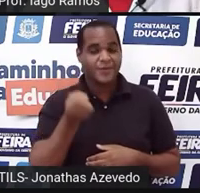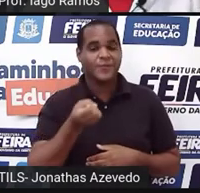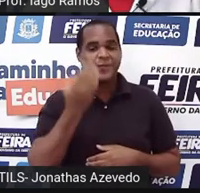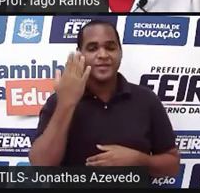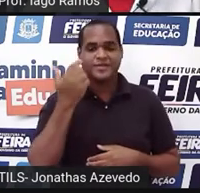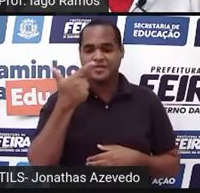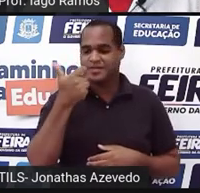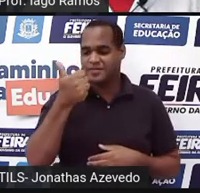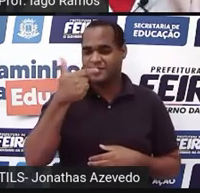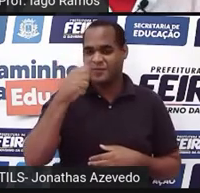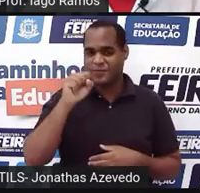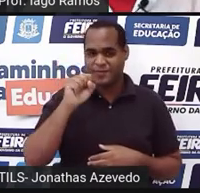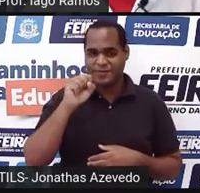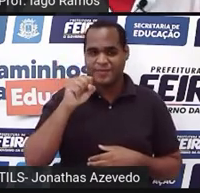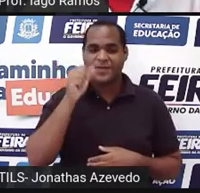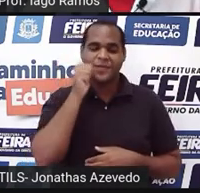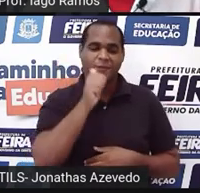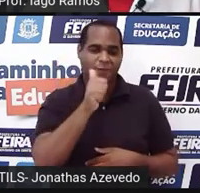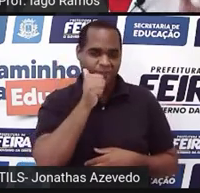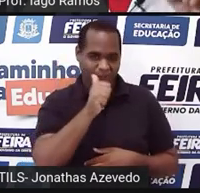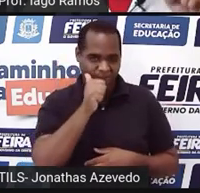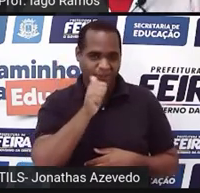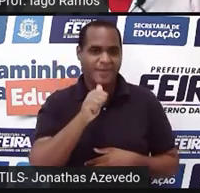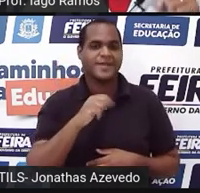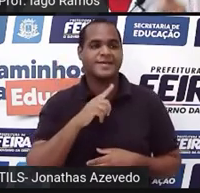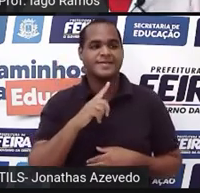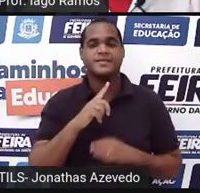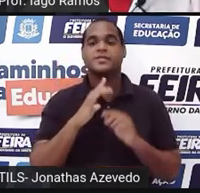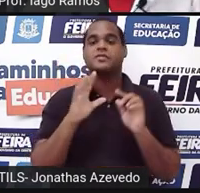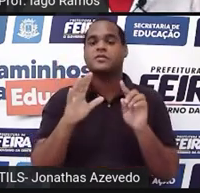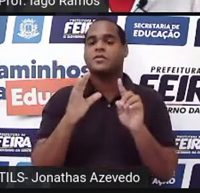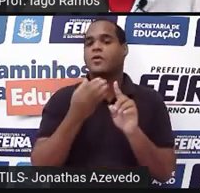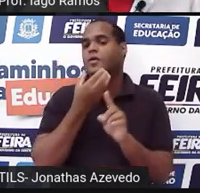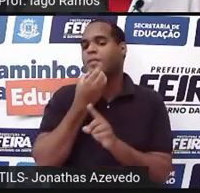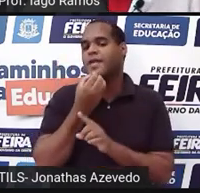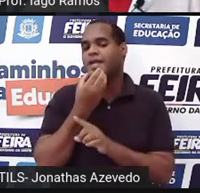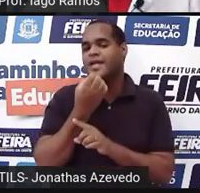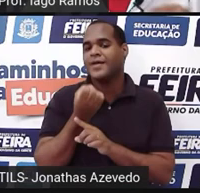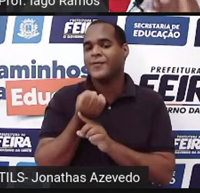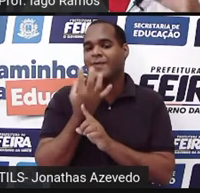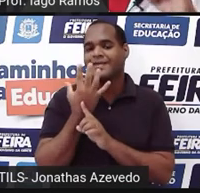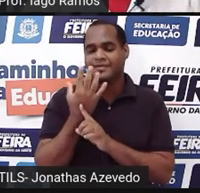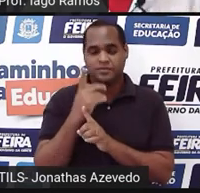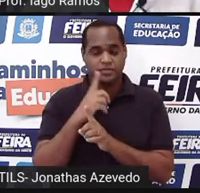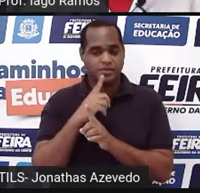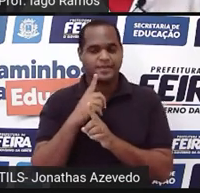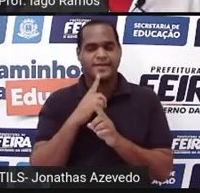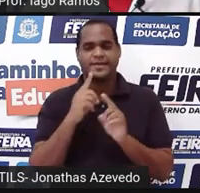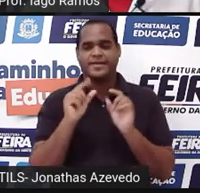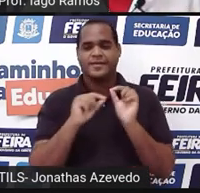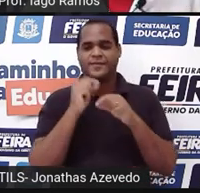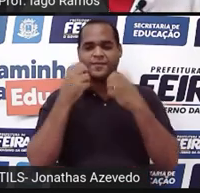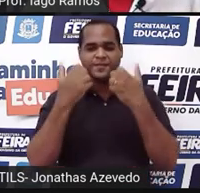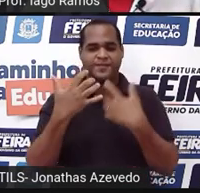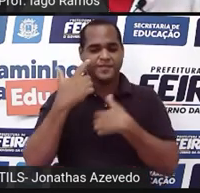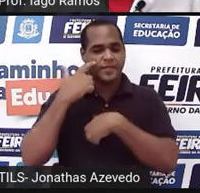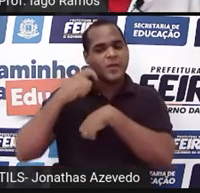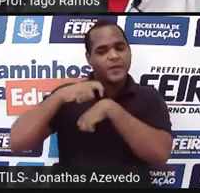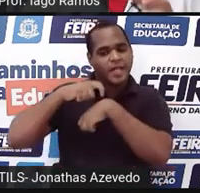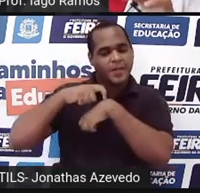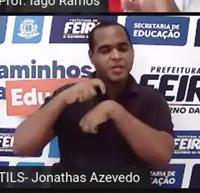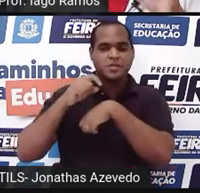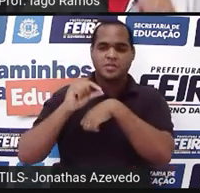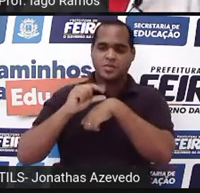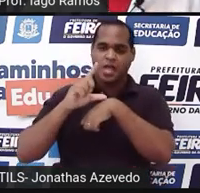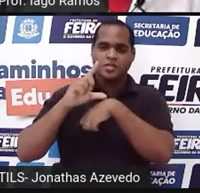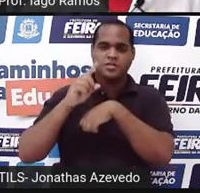128 foram mulheres. Quantos homens estiveram no evento? vou te dar um tempo um pouco maior